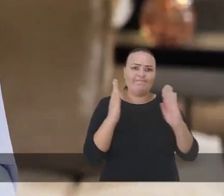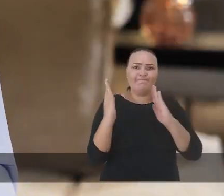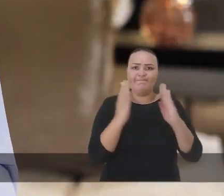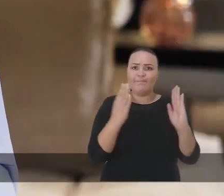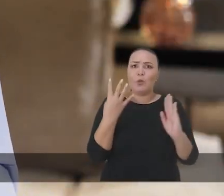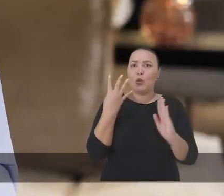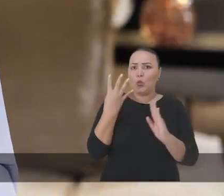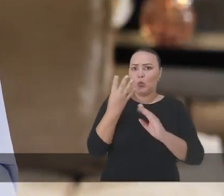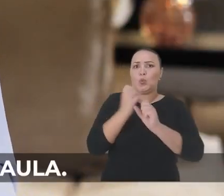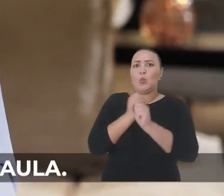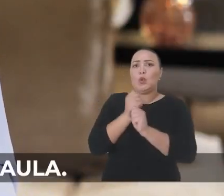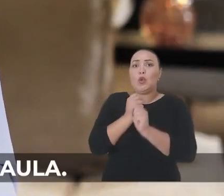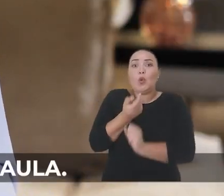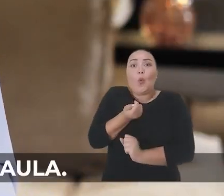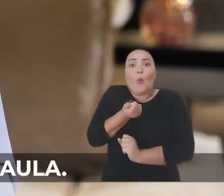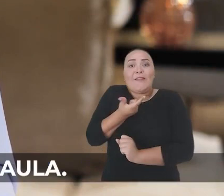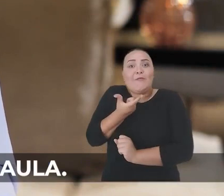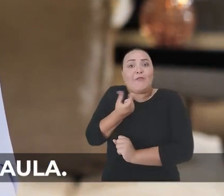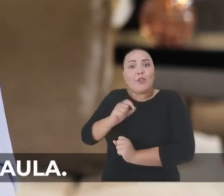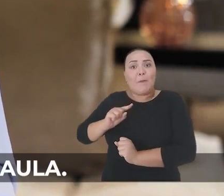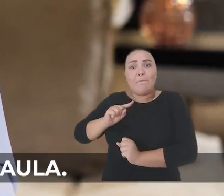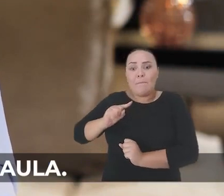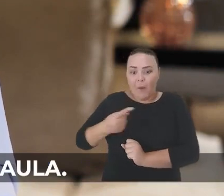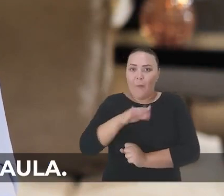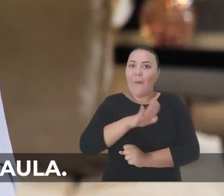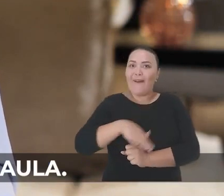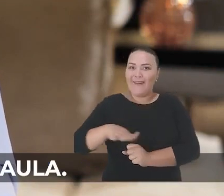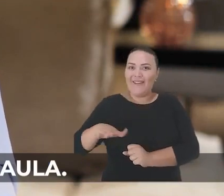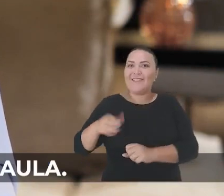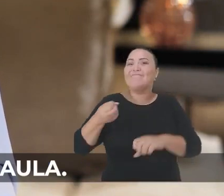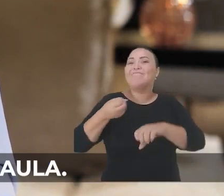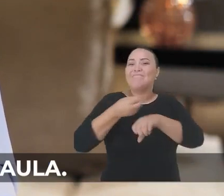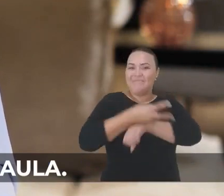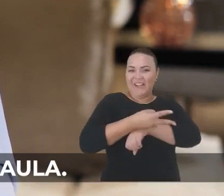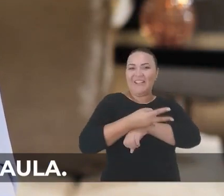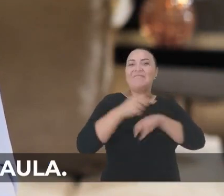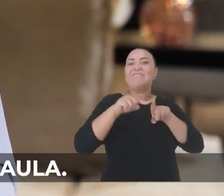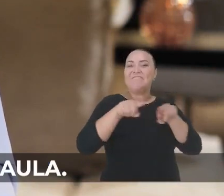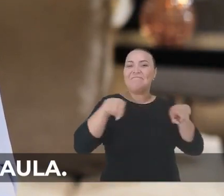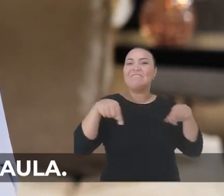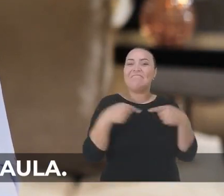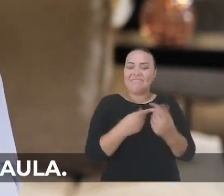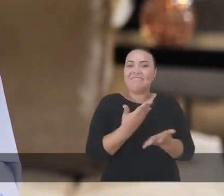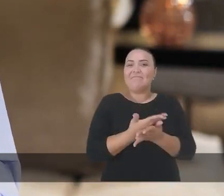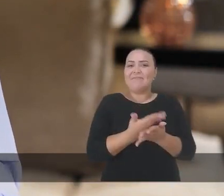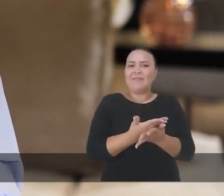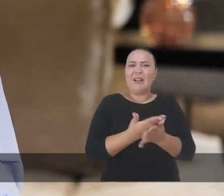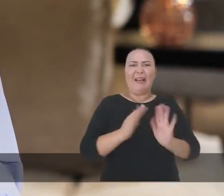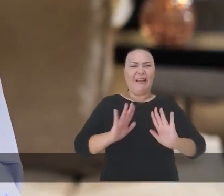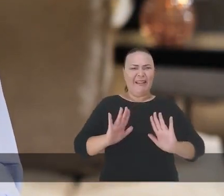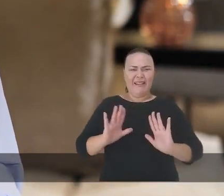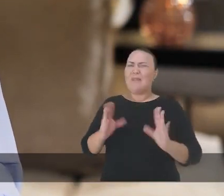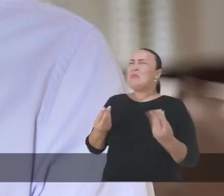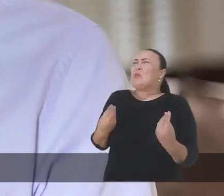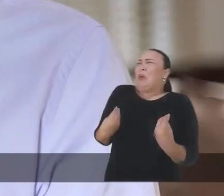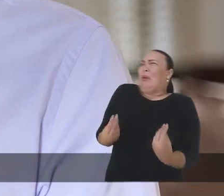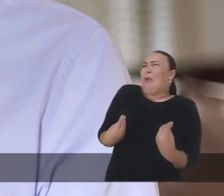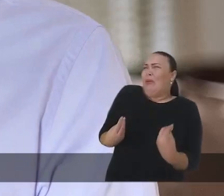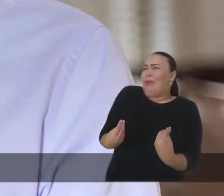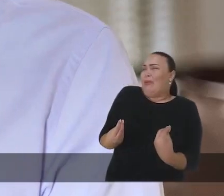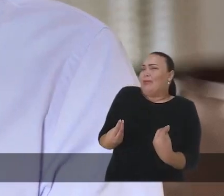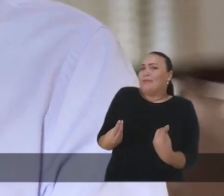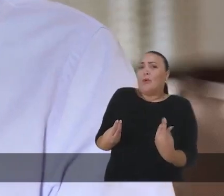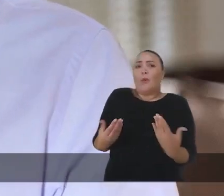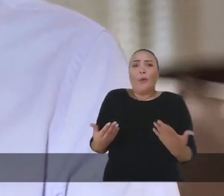quase 20 mil crianças para dentro da sala de aula. Ah, mas como? Uai,